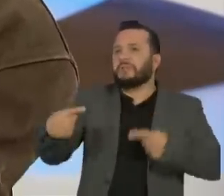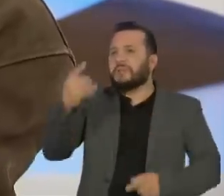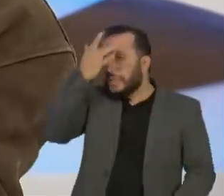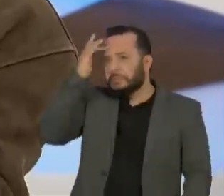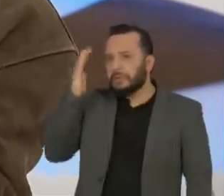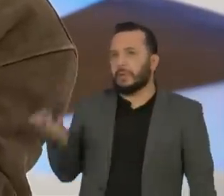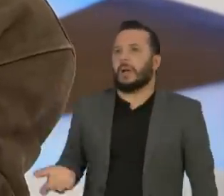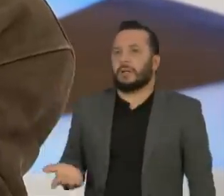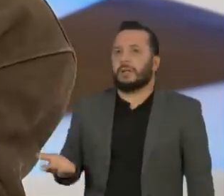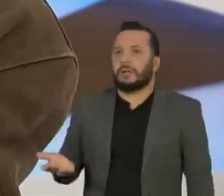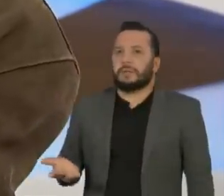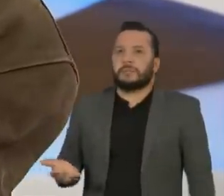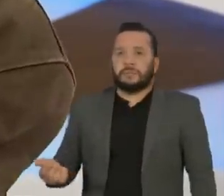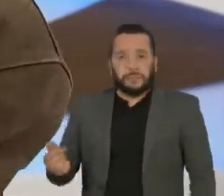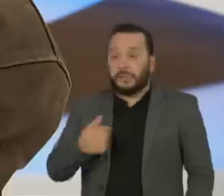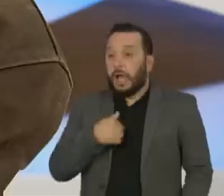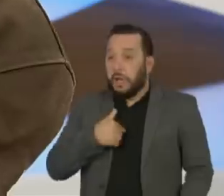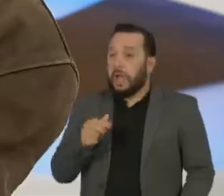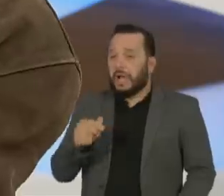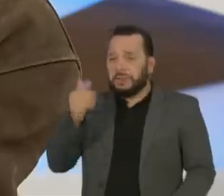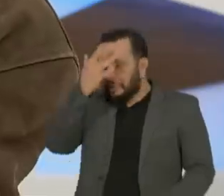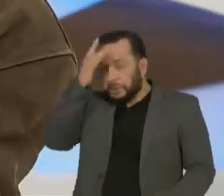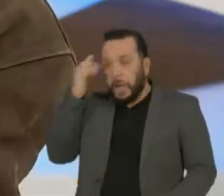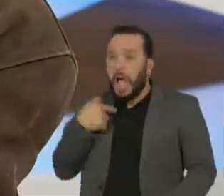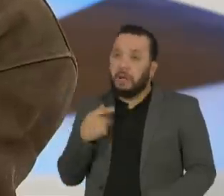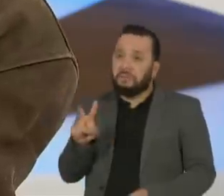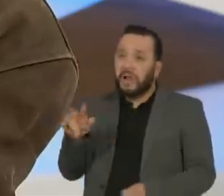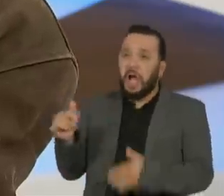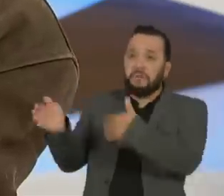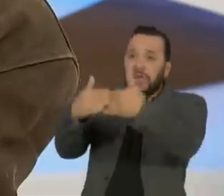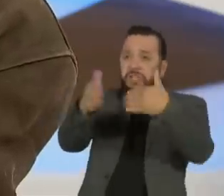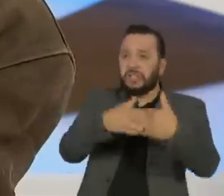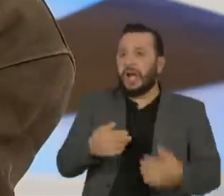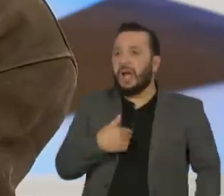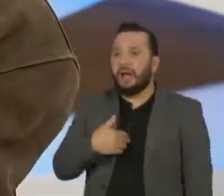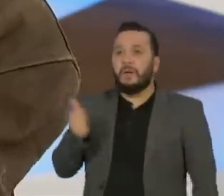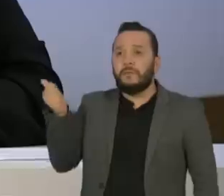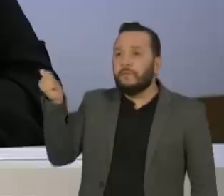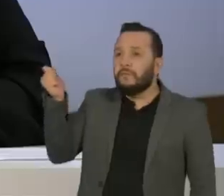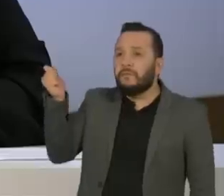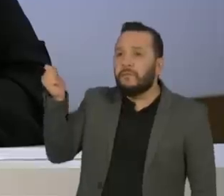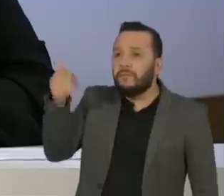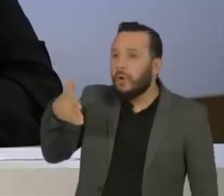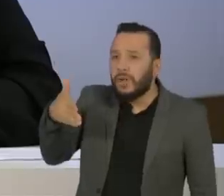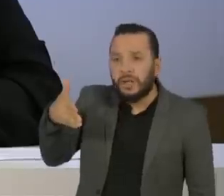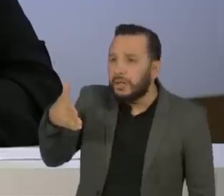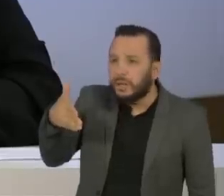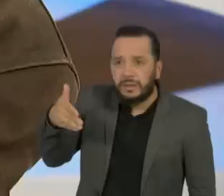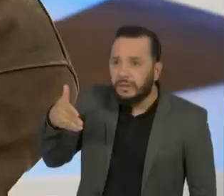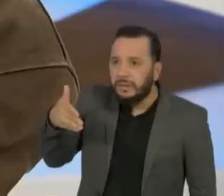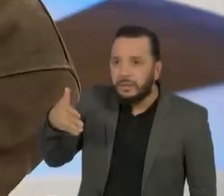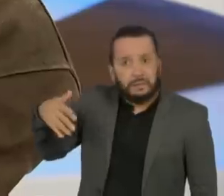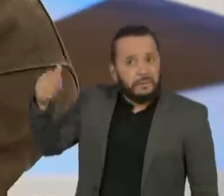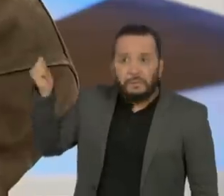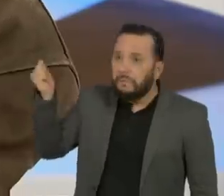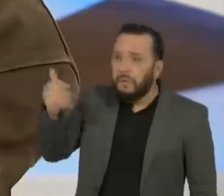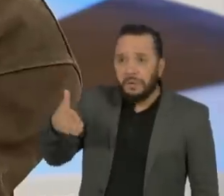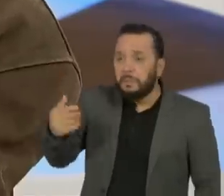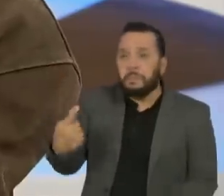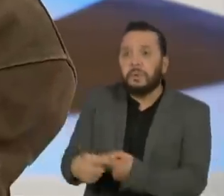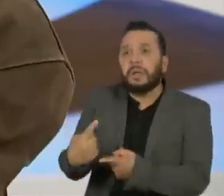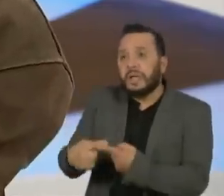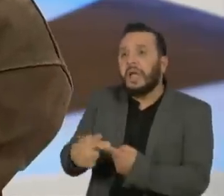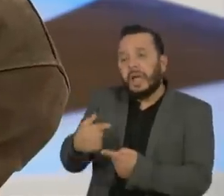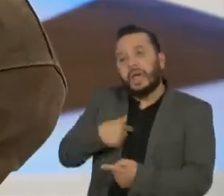olha, as redações vão fechar para você. Eu falei assim, foda-se, eu vou fundo porque eu estou de